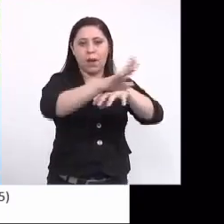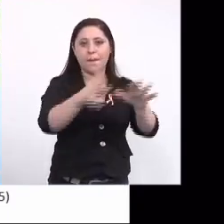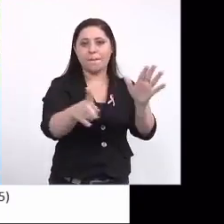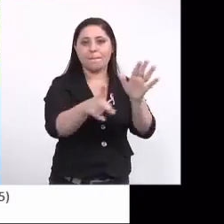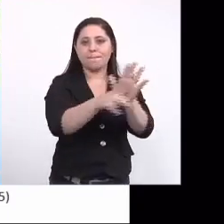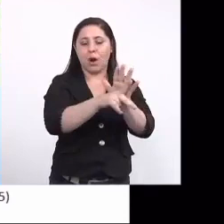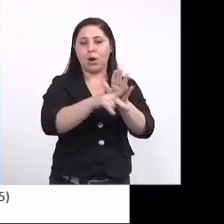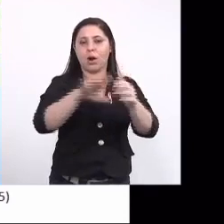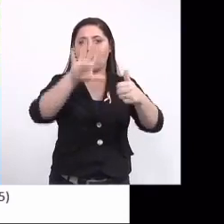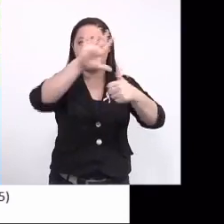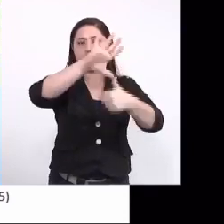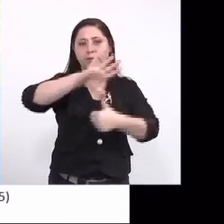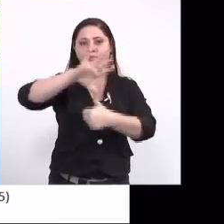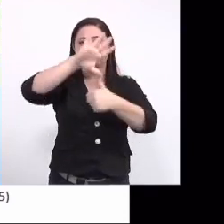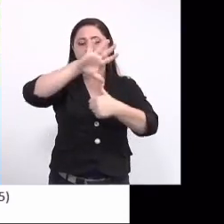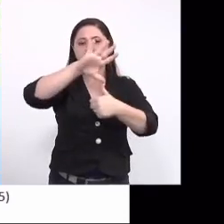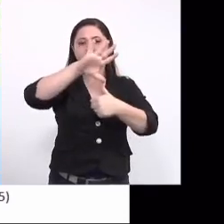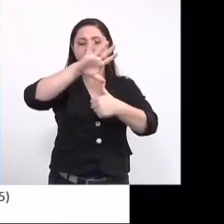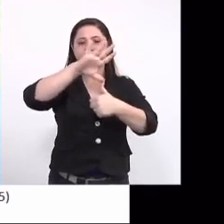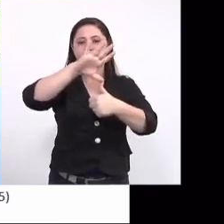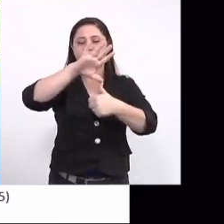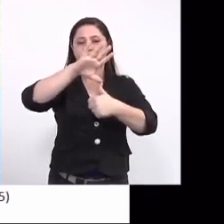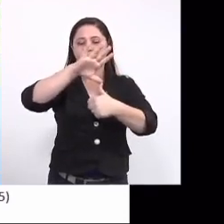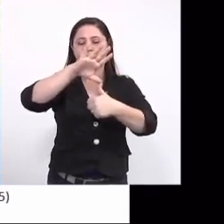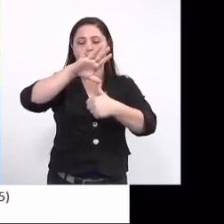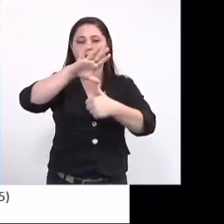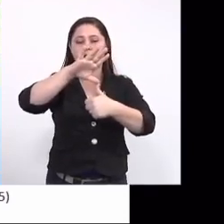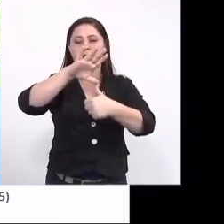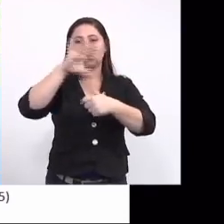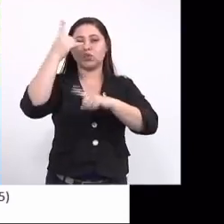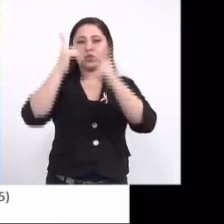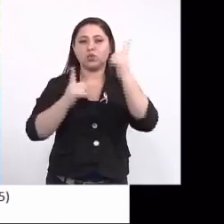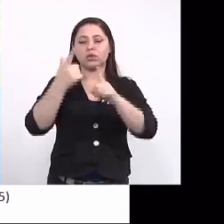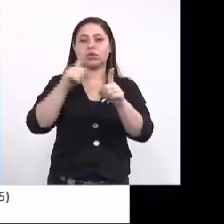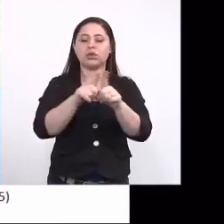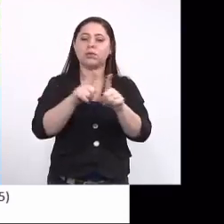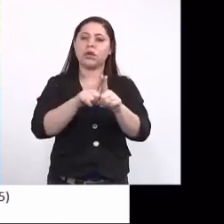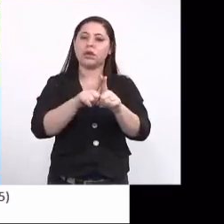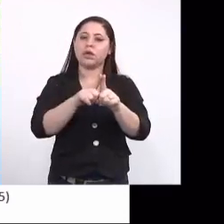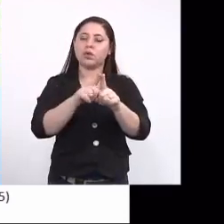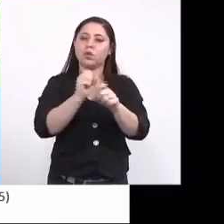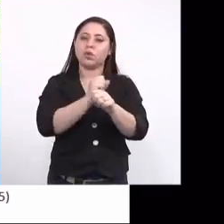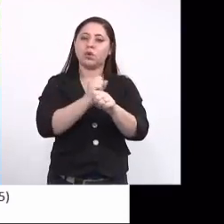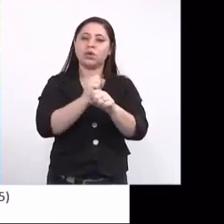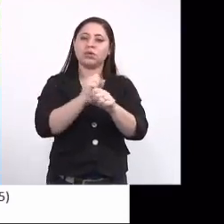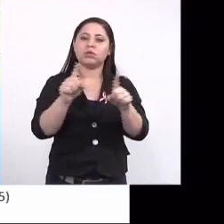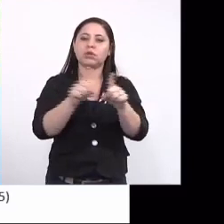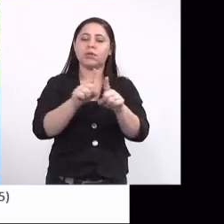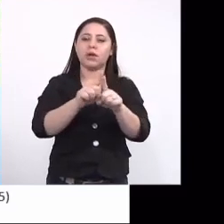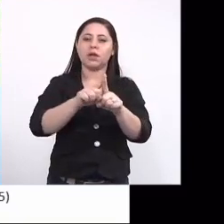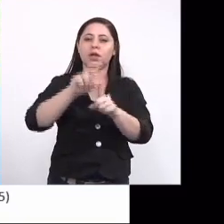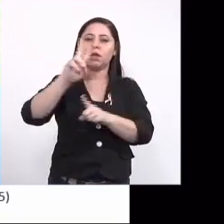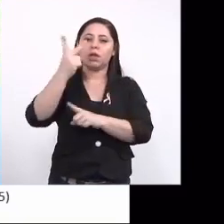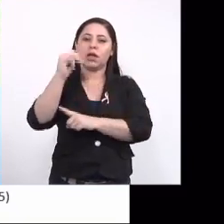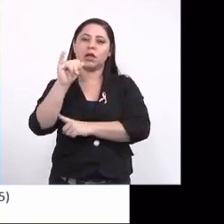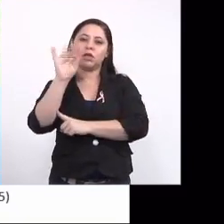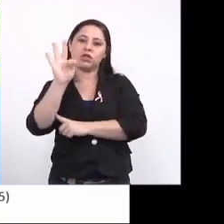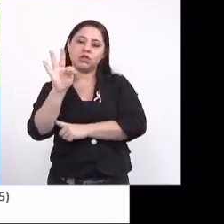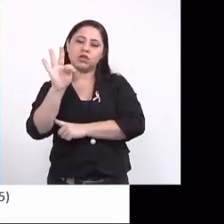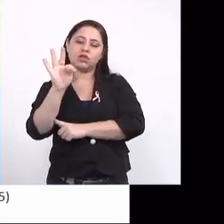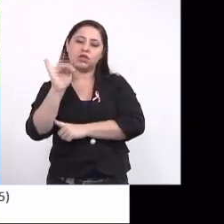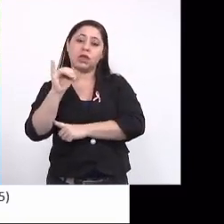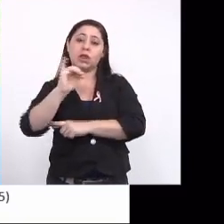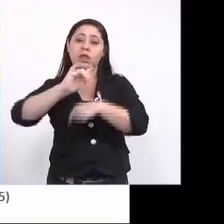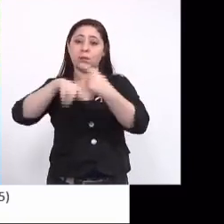do Sul, pertence ao Chile. No mesmo ano, em 2014, a doença apareceu lá no Haiti. E aí, no ano seguinte, em 2015, ela